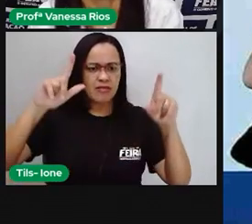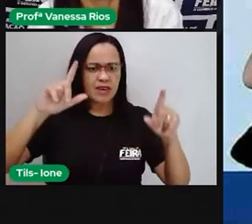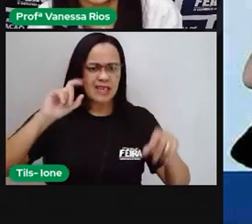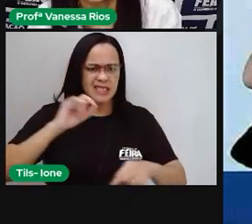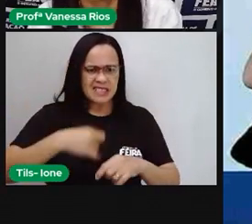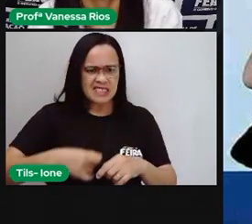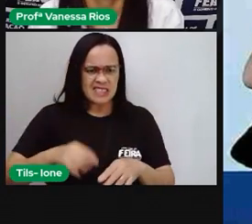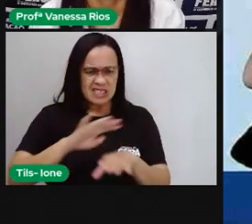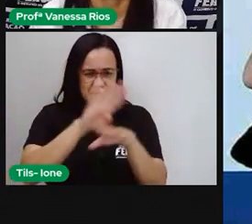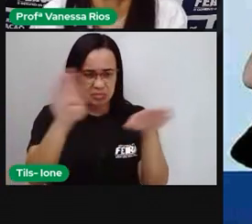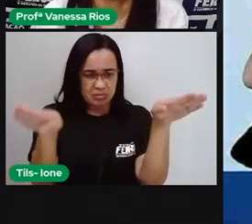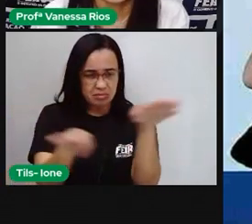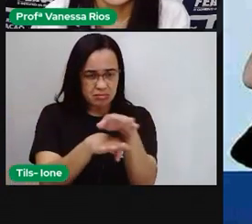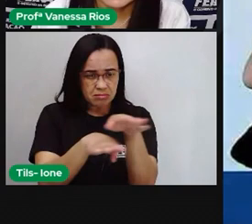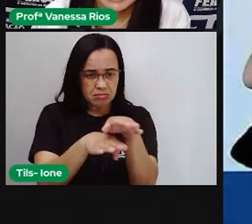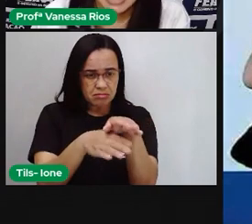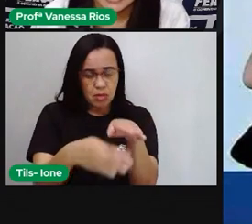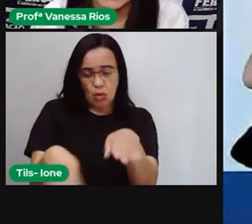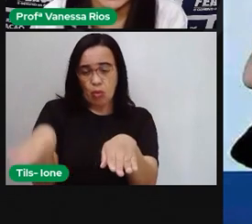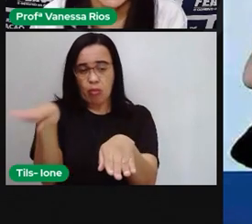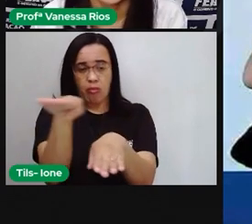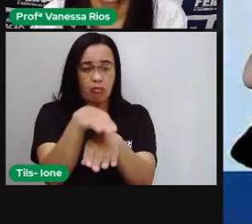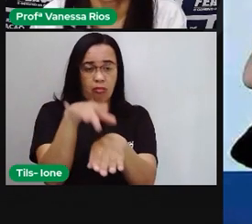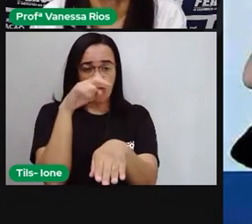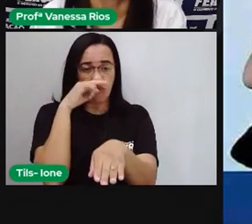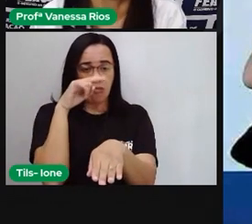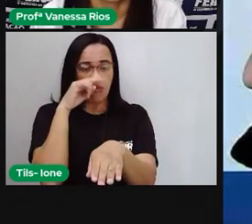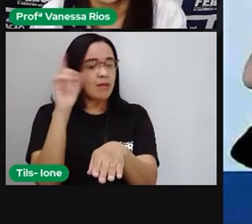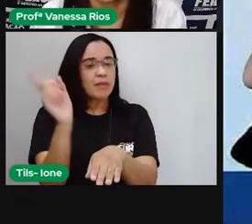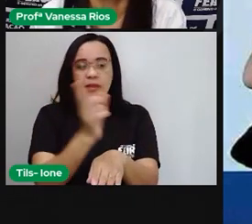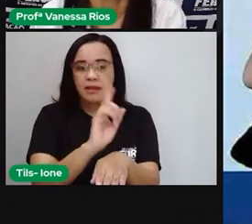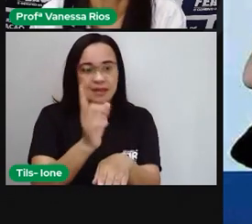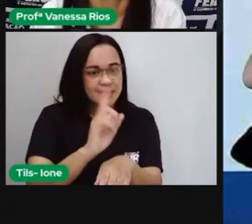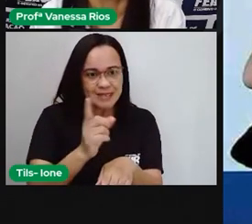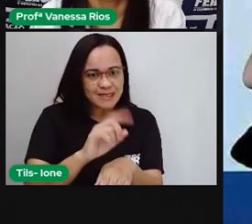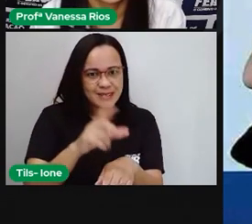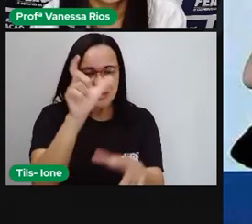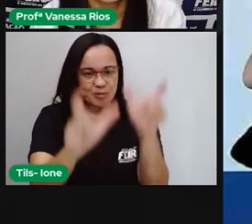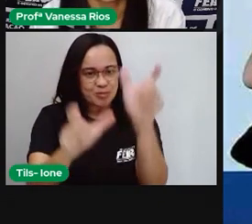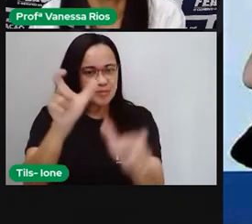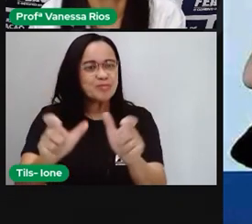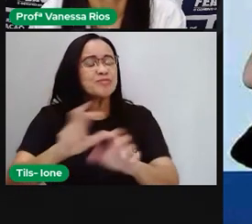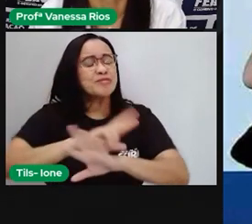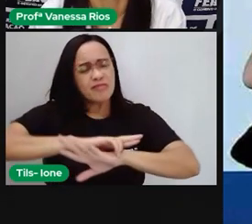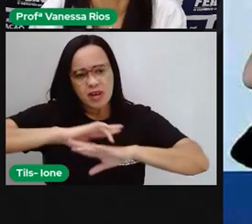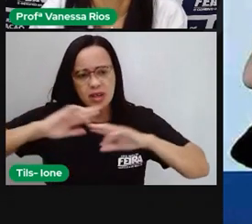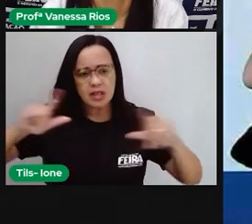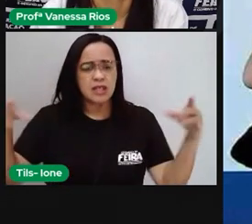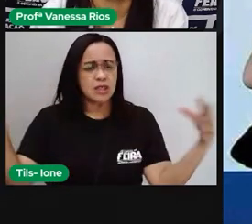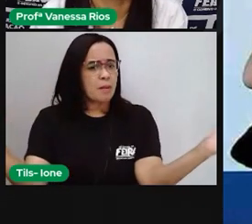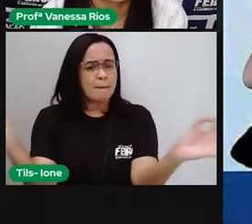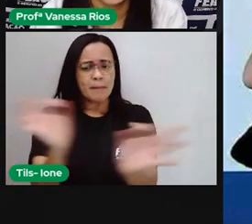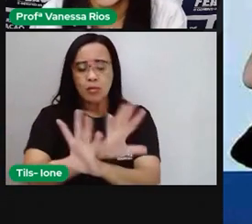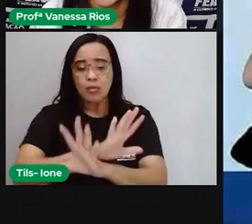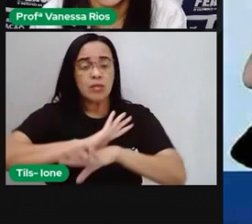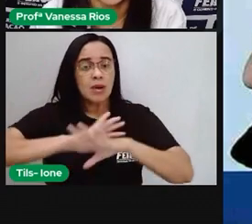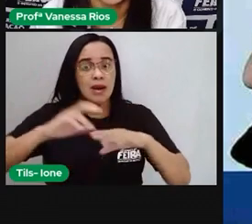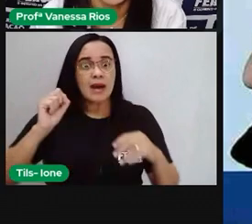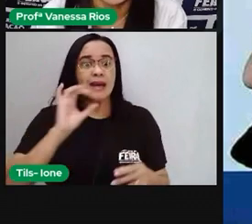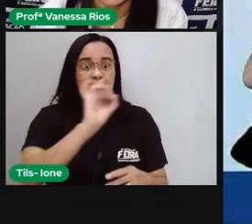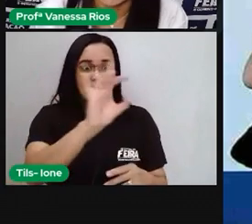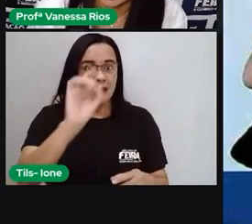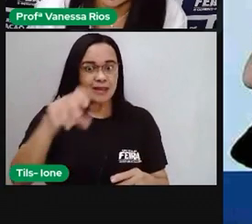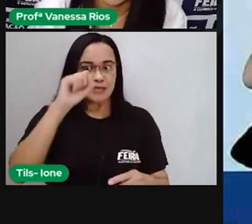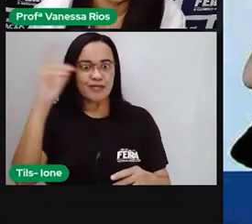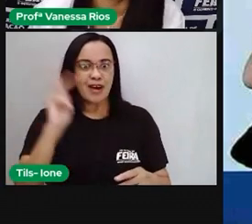inferioridade ou de superioridade, não é? As pessoas são diferentes e pronto, e devem ser valorizadas por suas